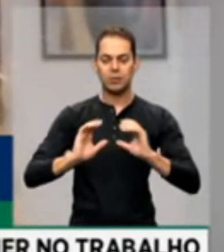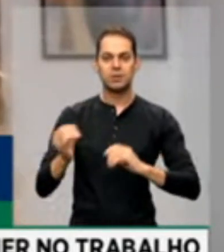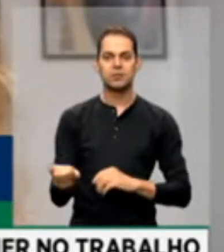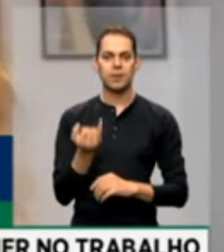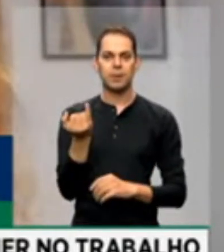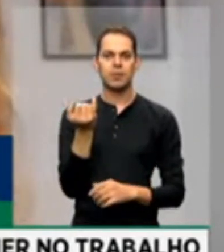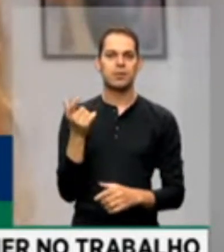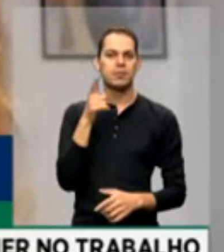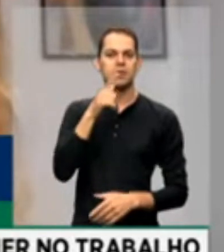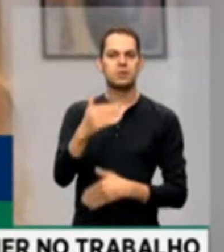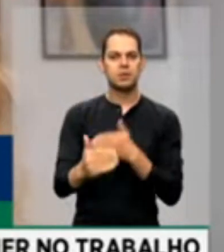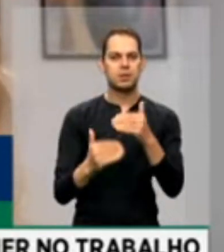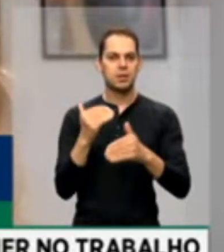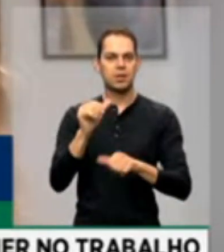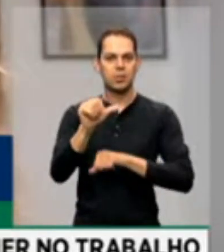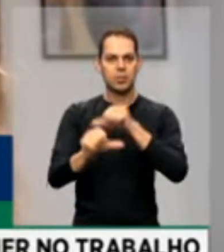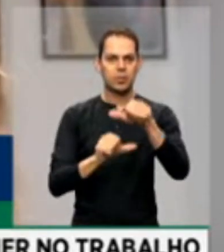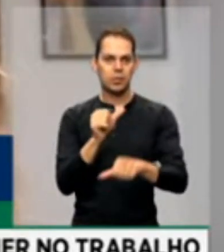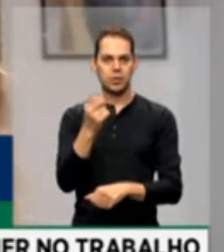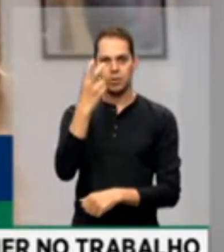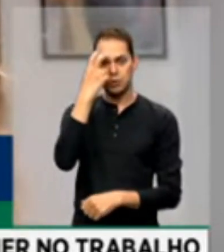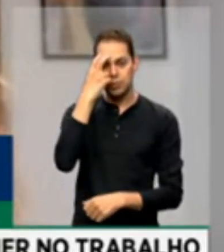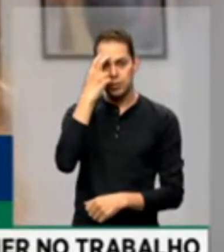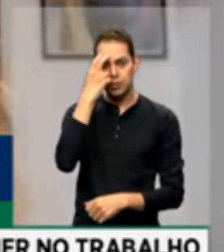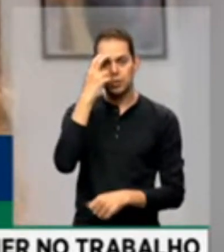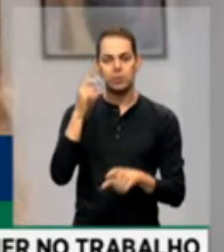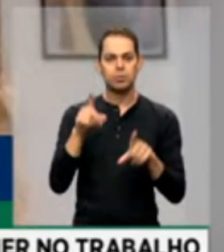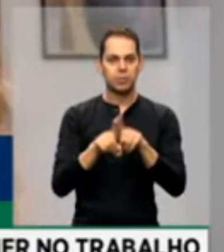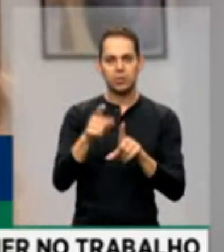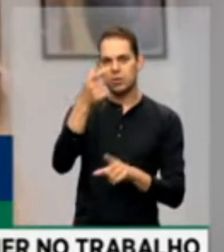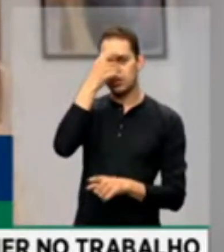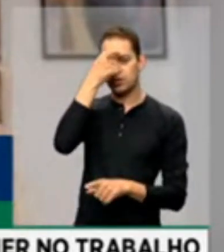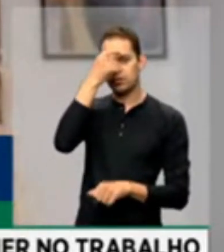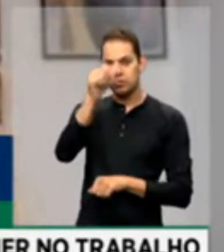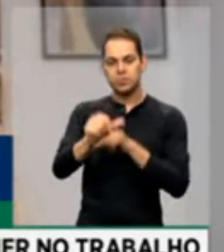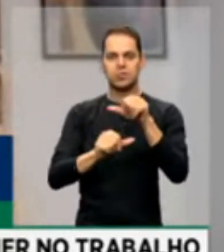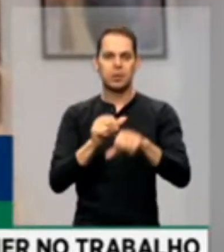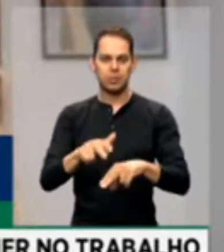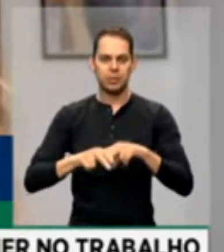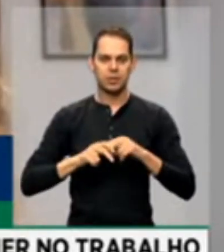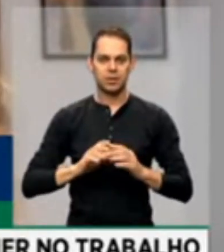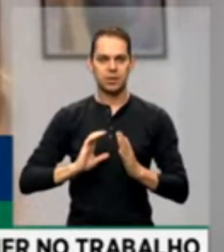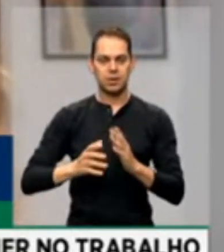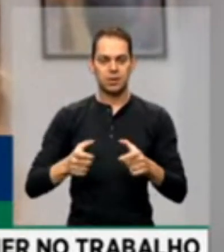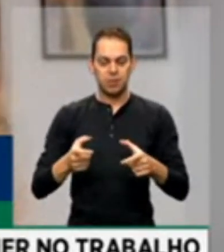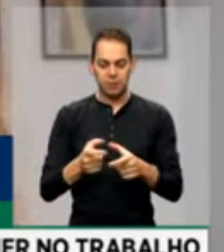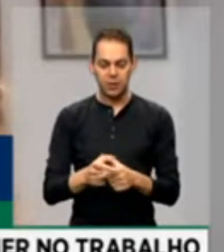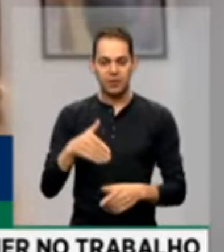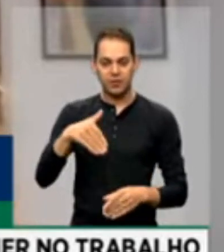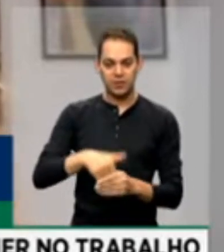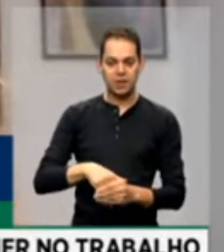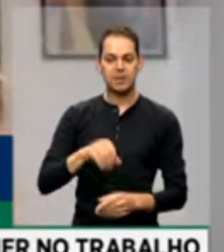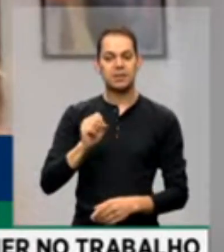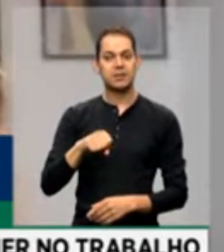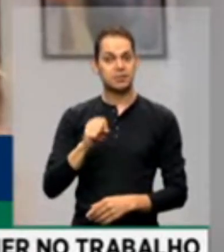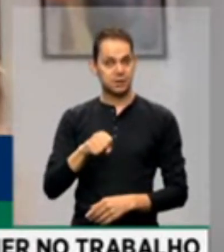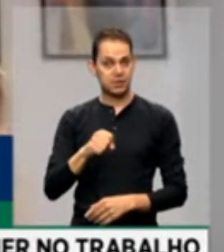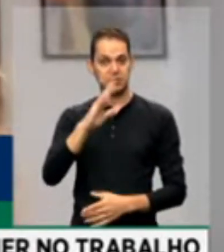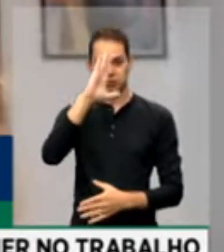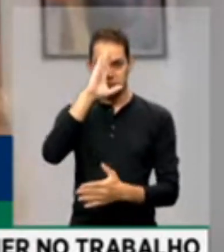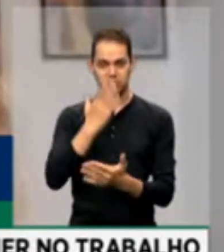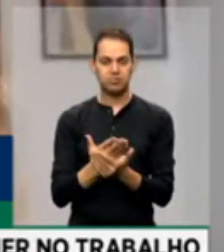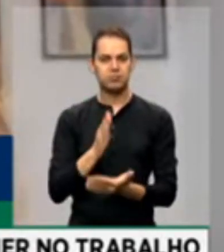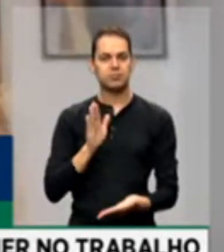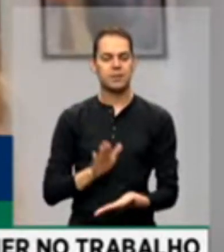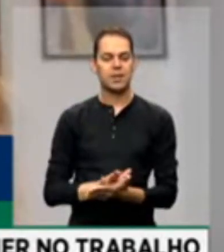mudar a cultura, para mudar a consciência das pessoas. Por isso, a minoria vota assim, com muita convicção, dando